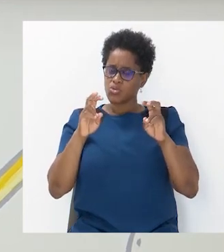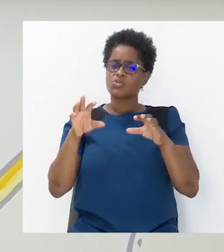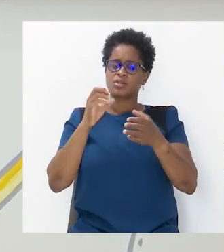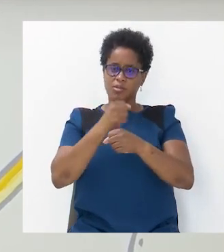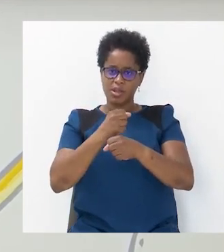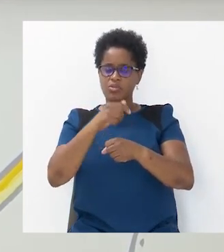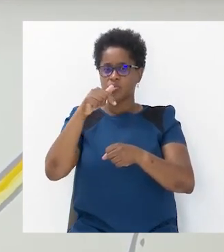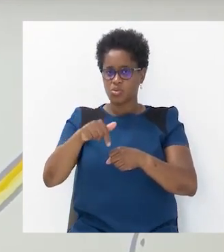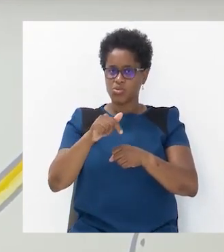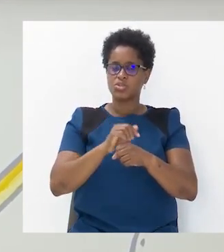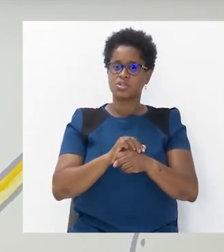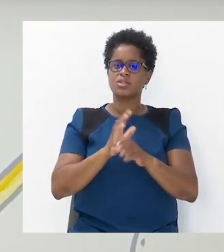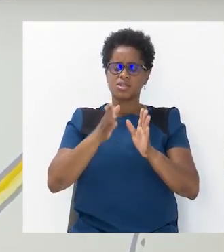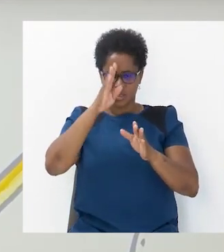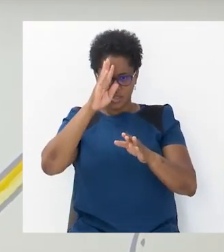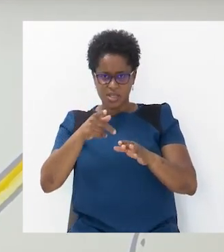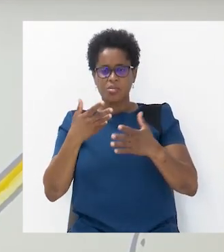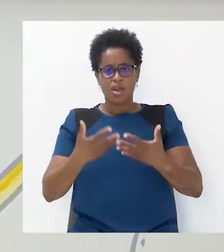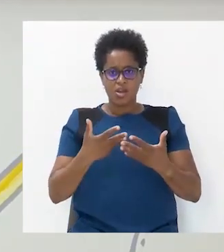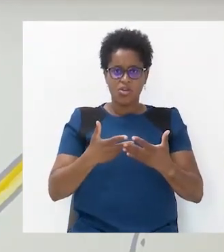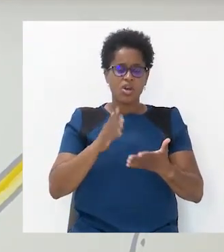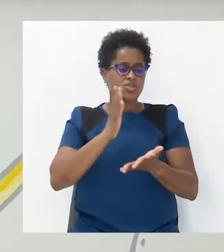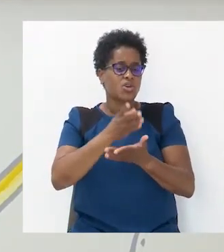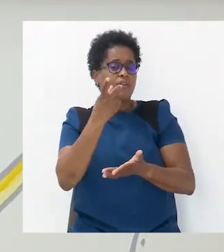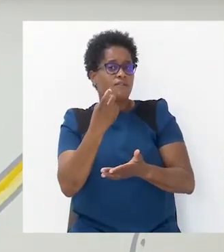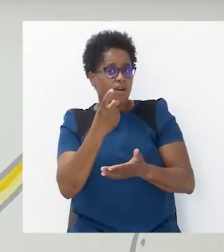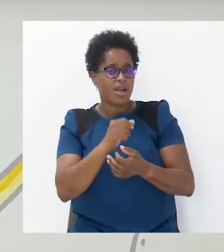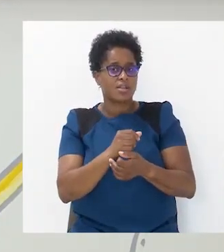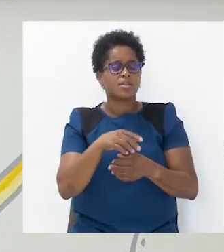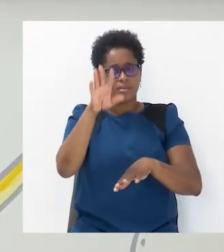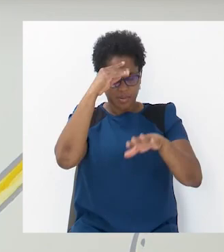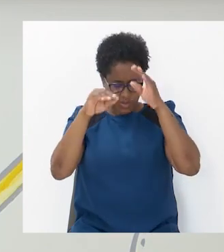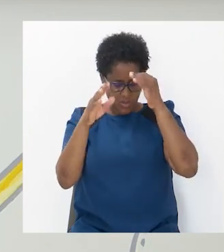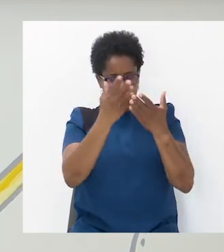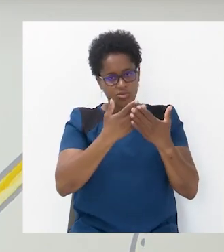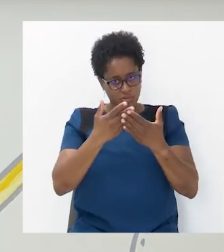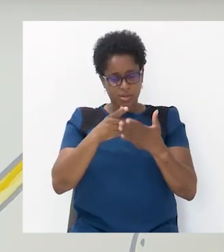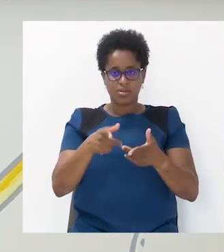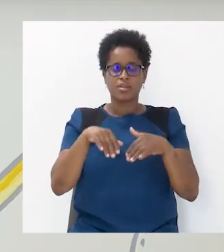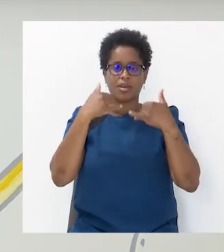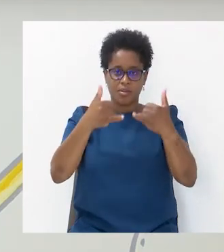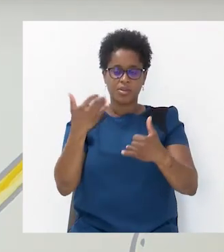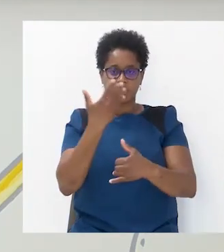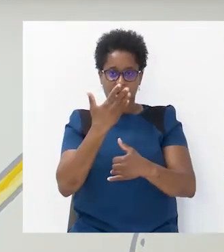hoje. Já sabem, agora só falta estudar para aprender. Até a próxima aula!